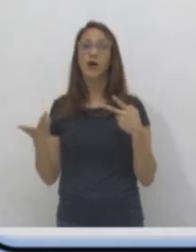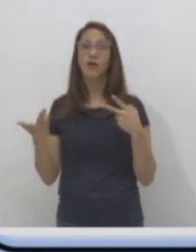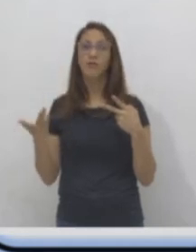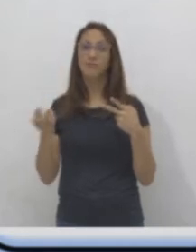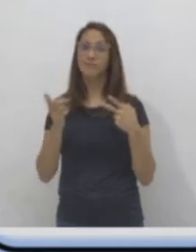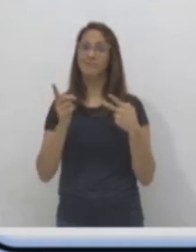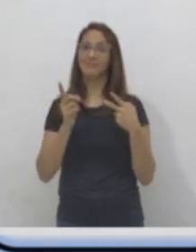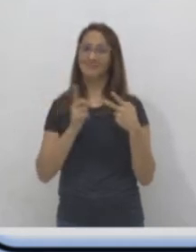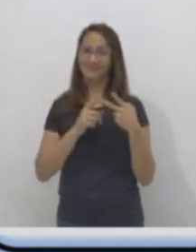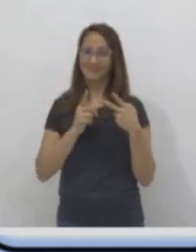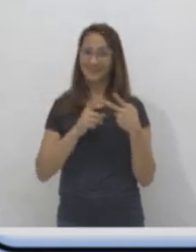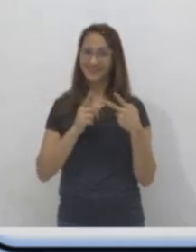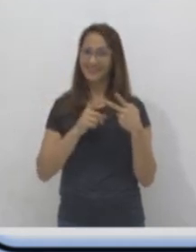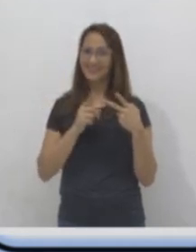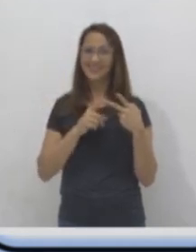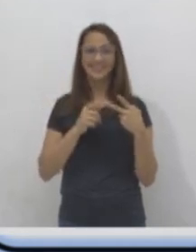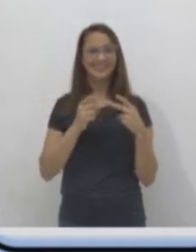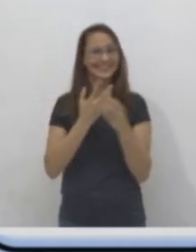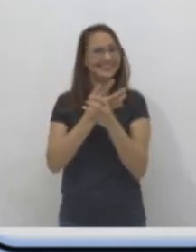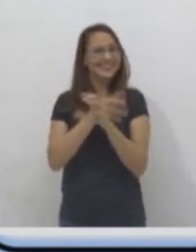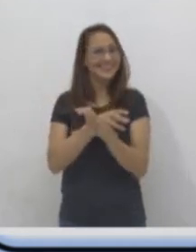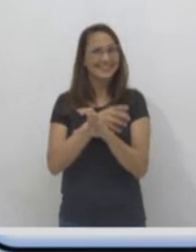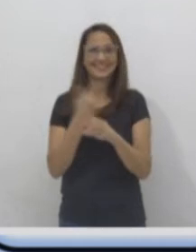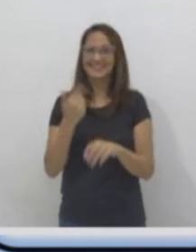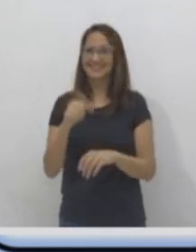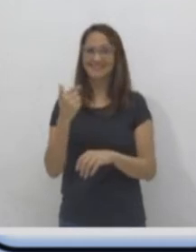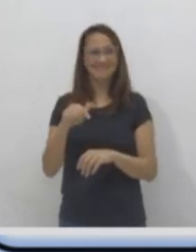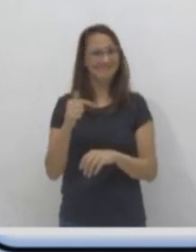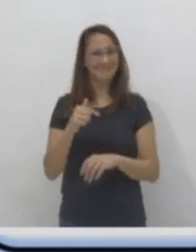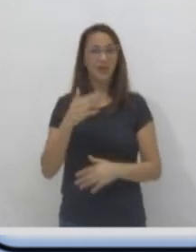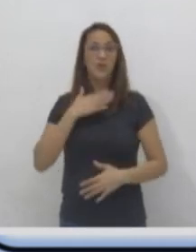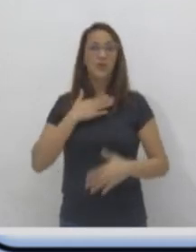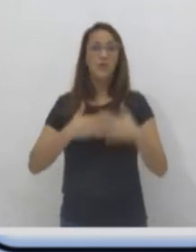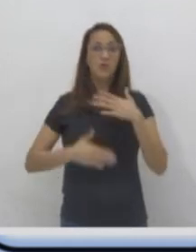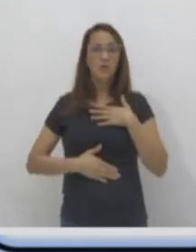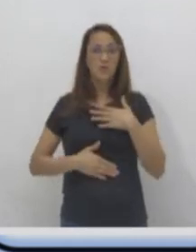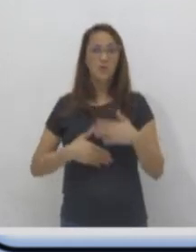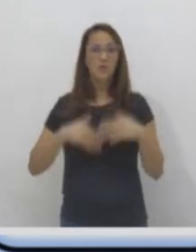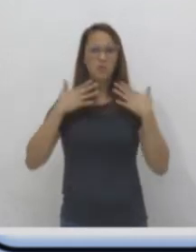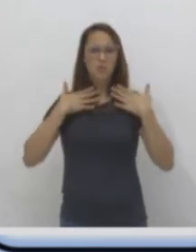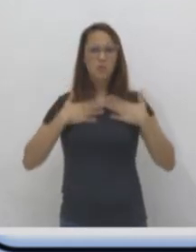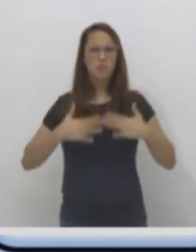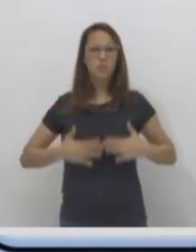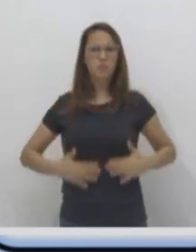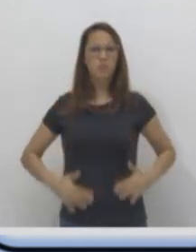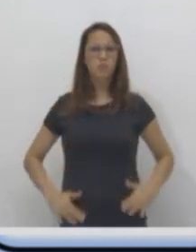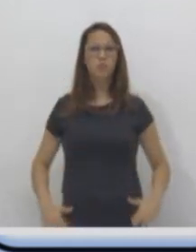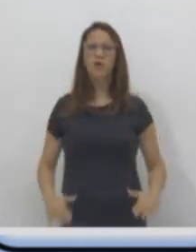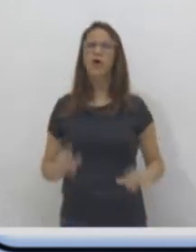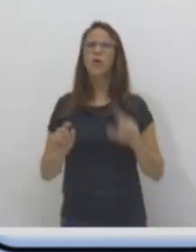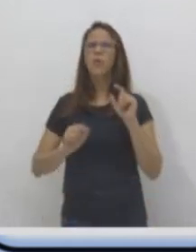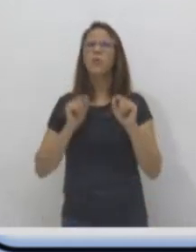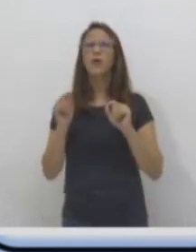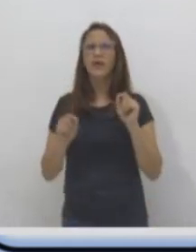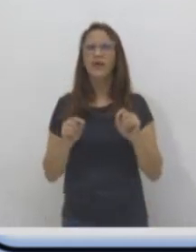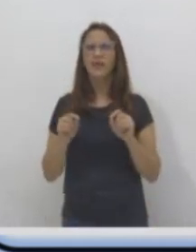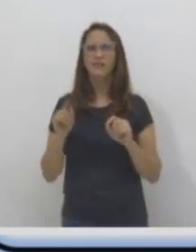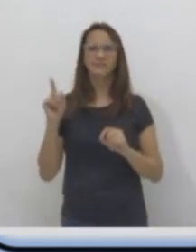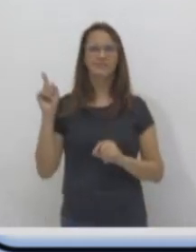Então, ó, toda abelha, ela tem o corpo coberto de quê? De penas, de pelos ou de escamas.